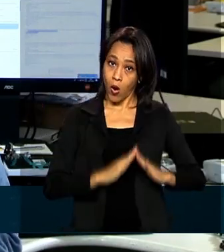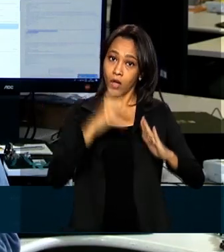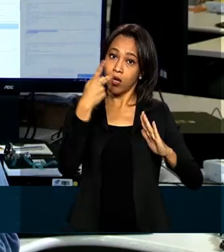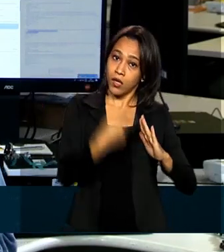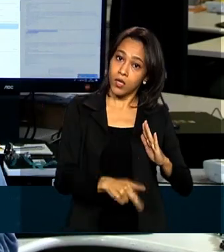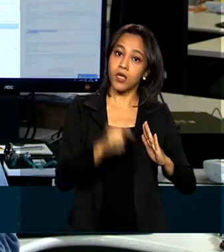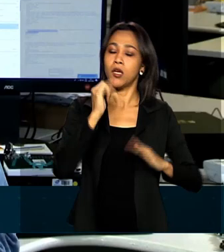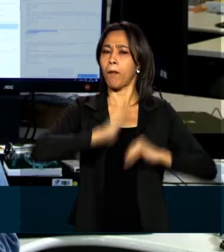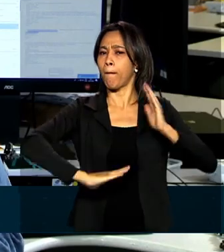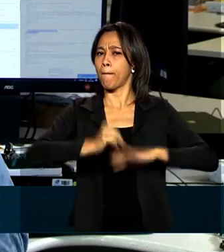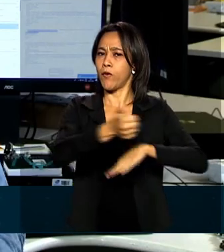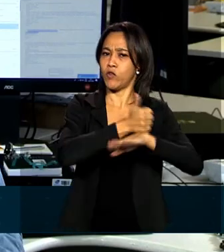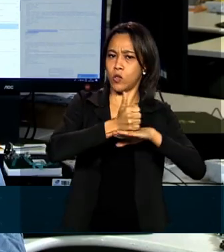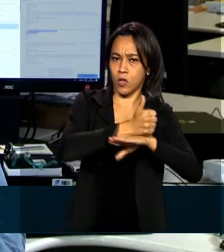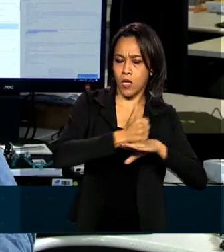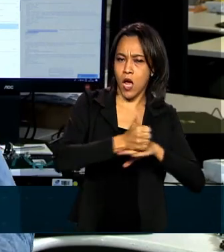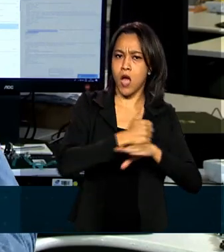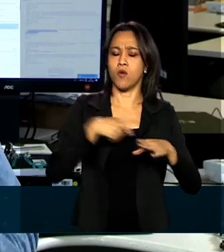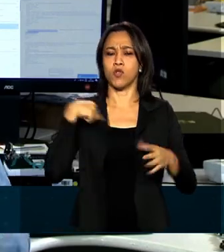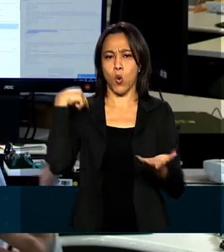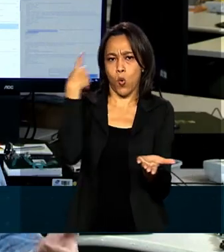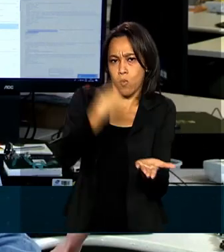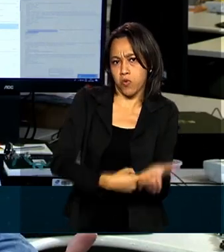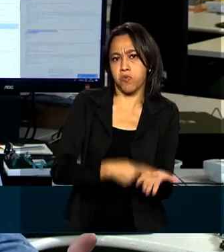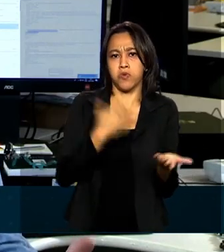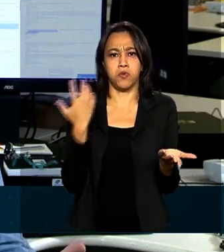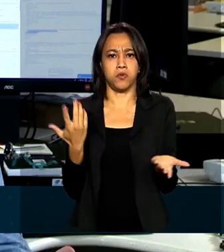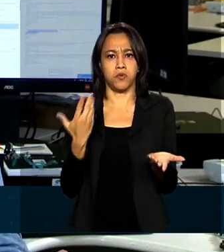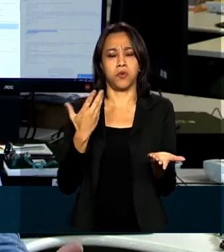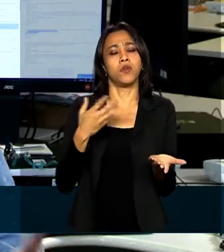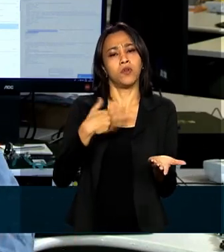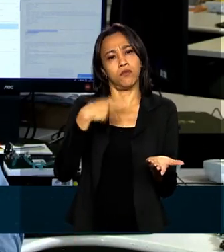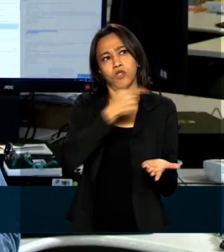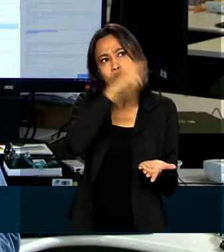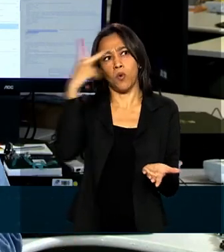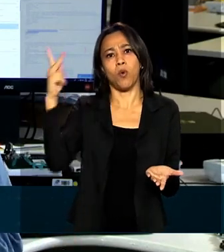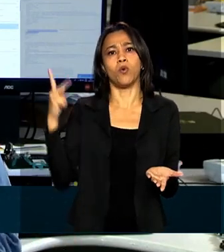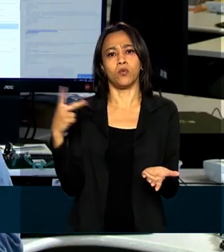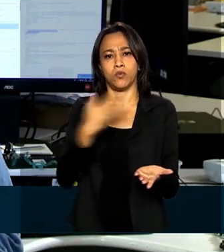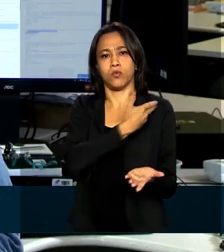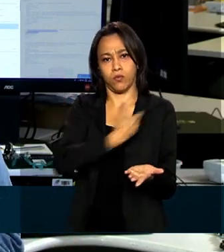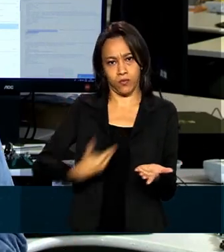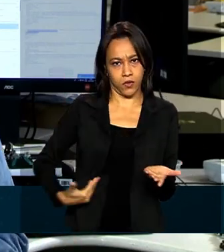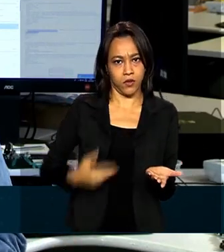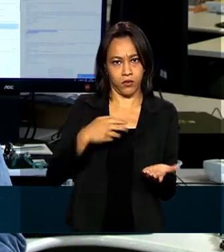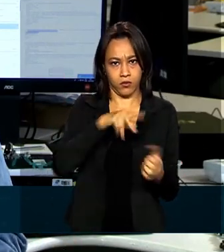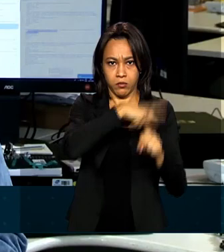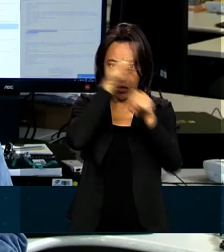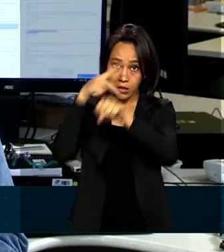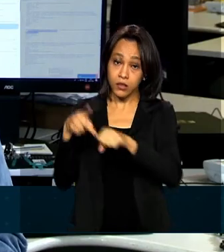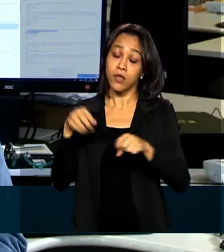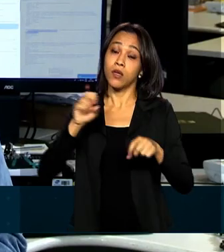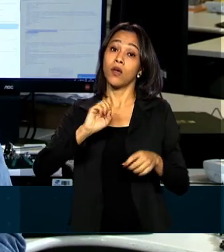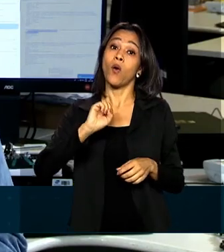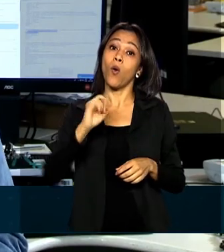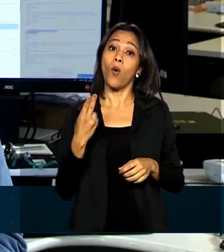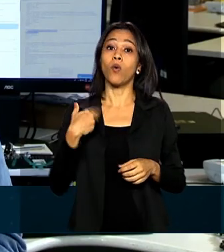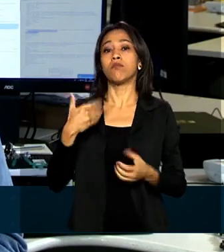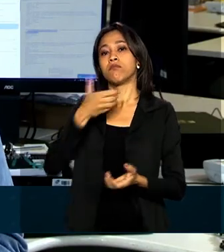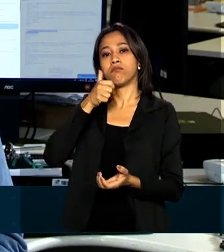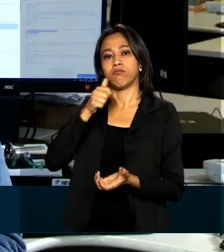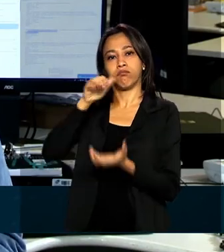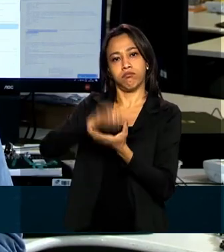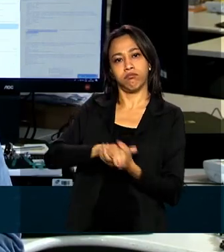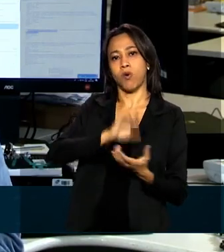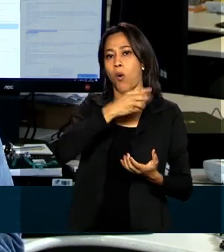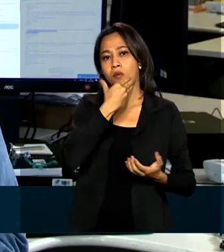profissional estrangeiro em missão a serviço de organismo internacional e estrangeiro que seja cônjuge, companheiro,